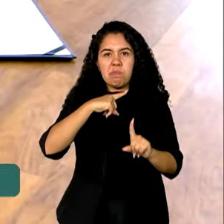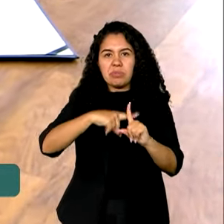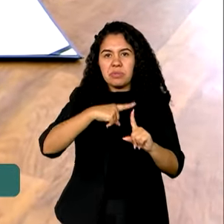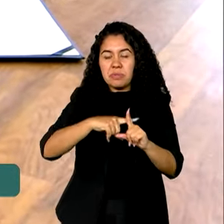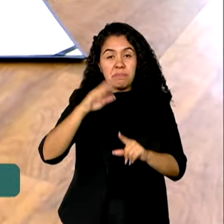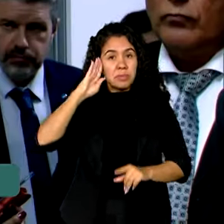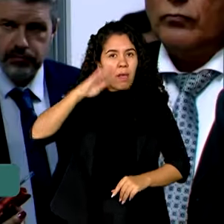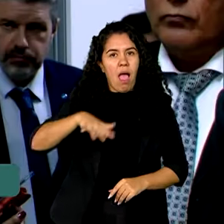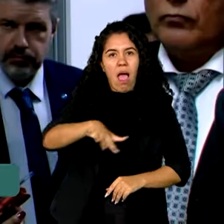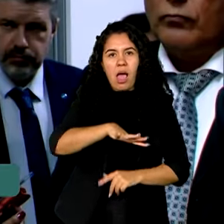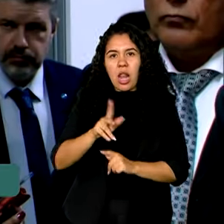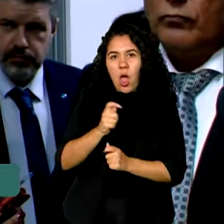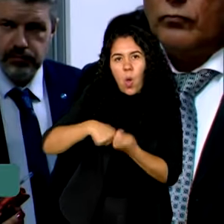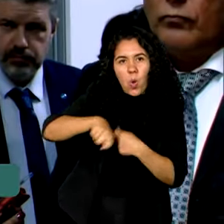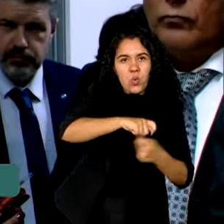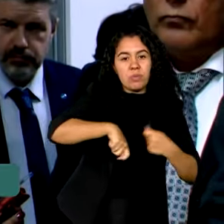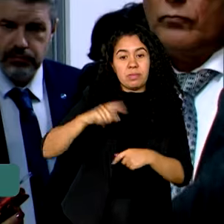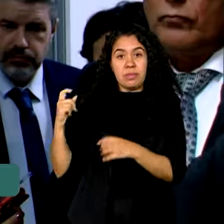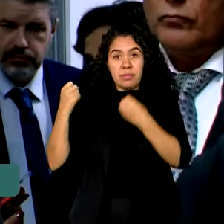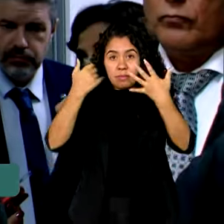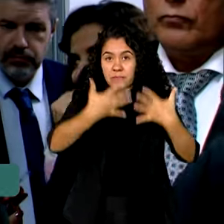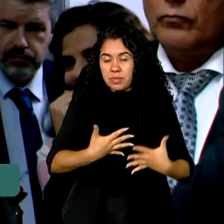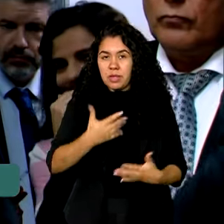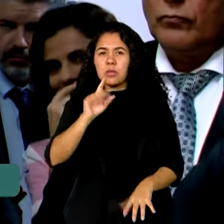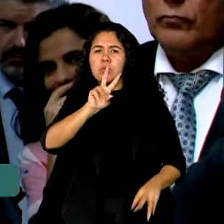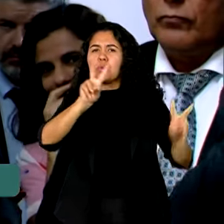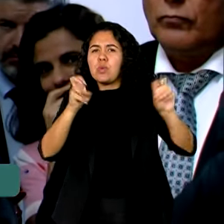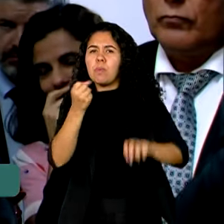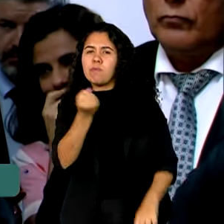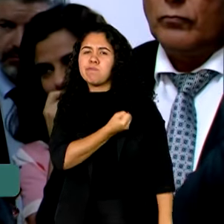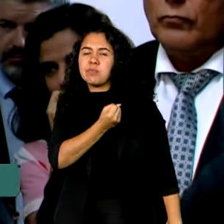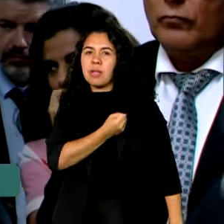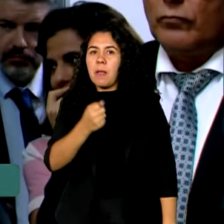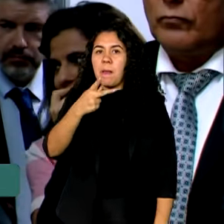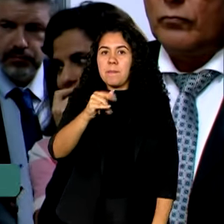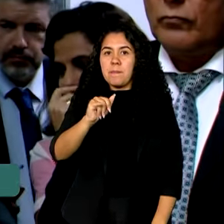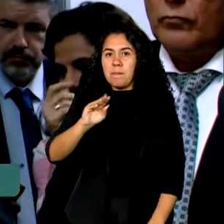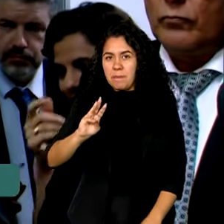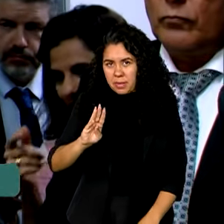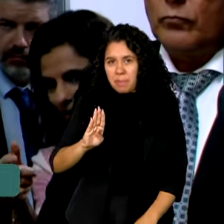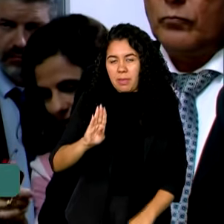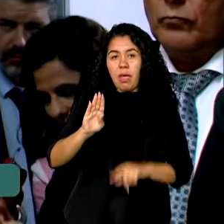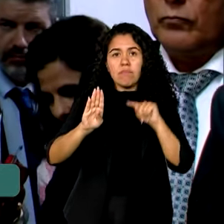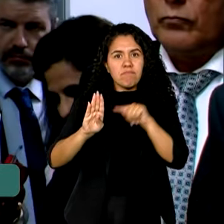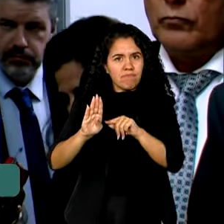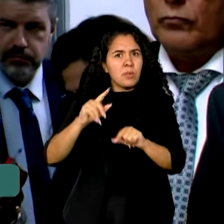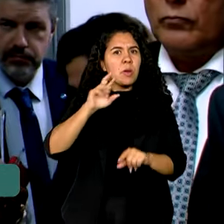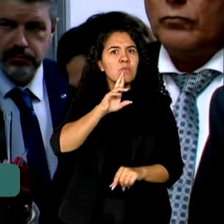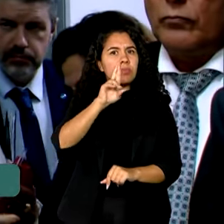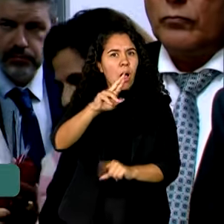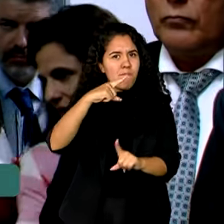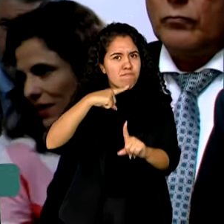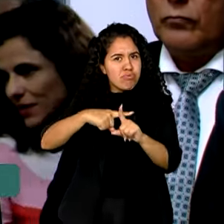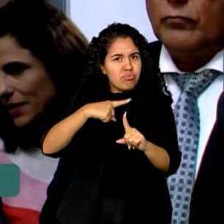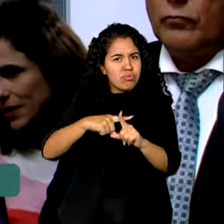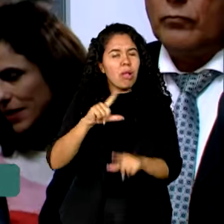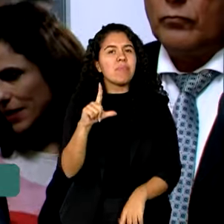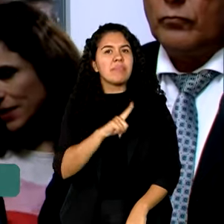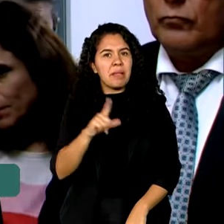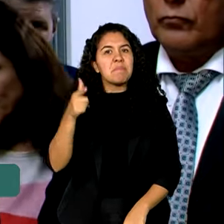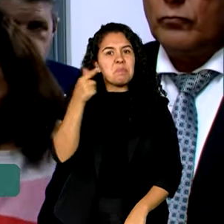a economia. O número do PIB do segundo trimestre são muito positivos e a gente pode